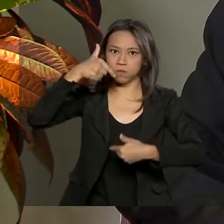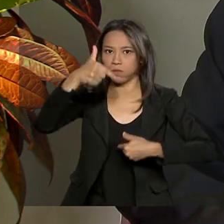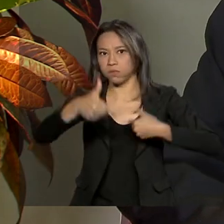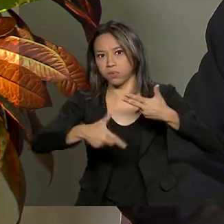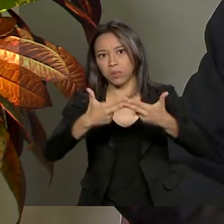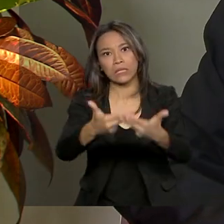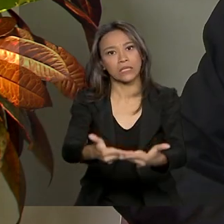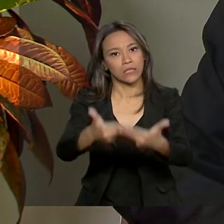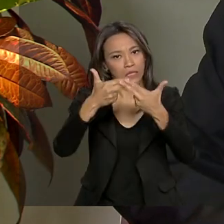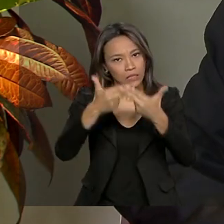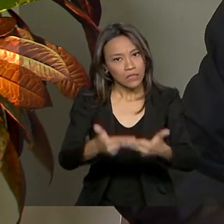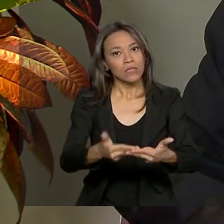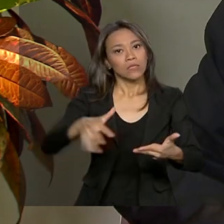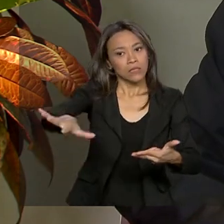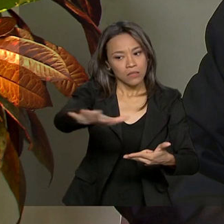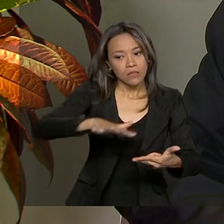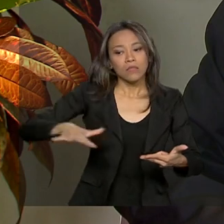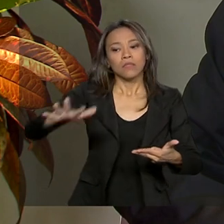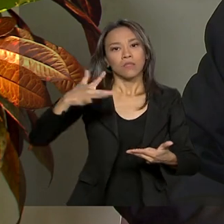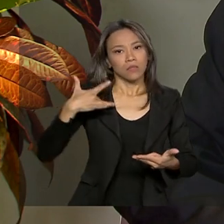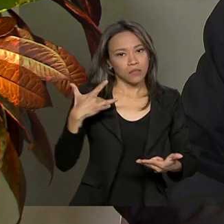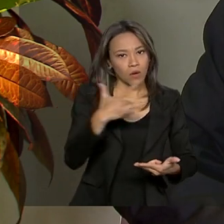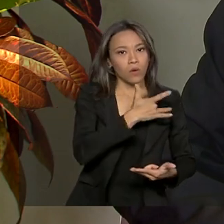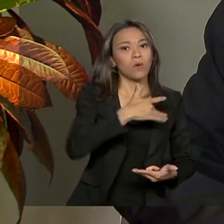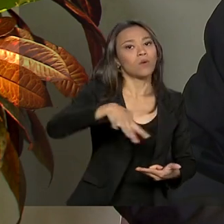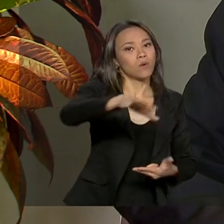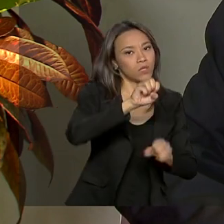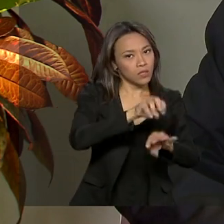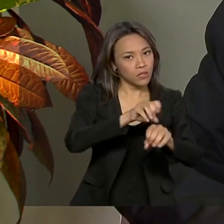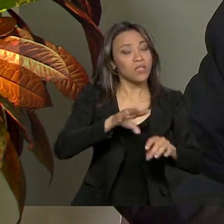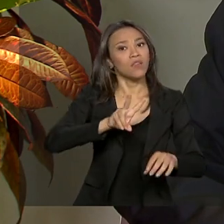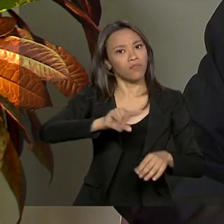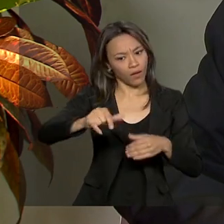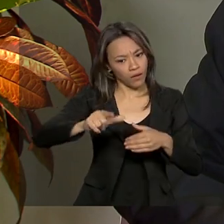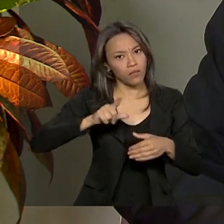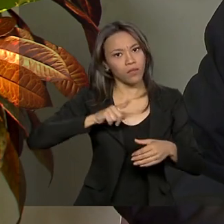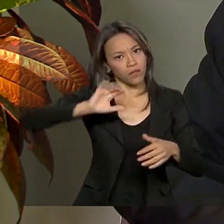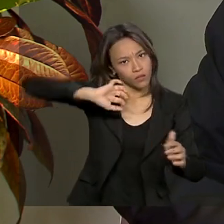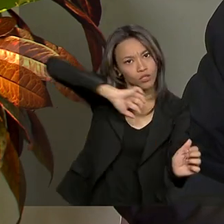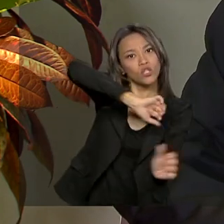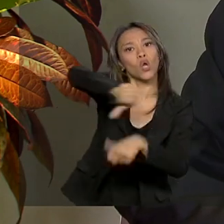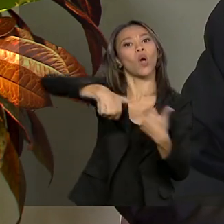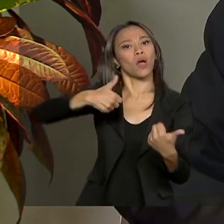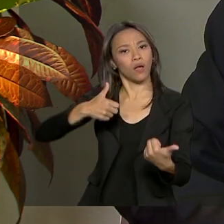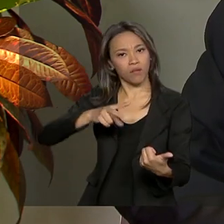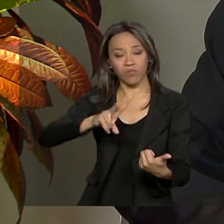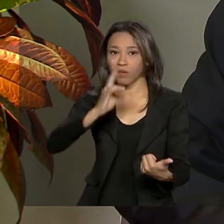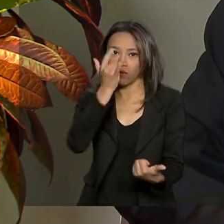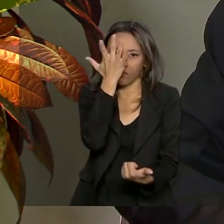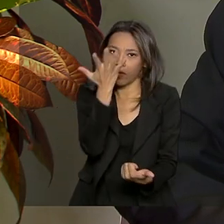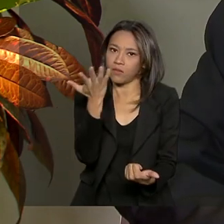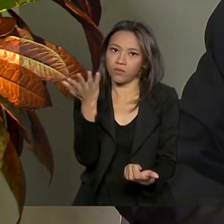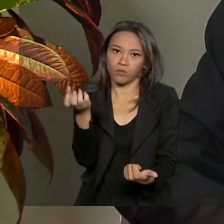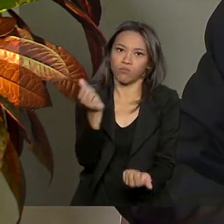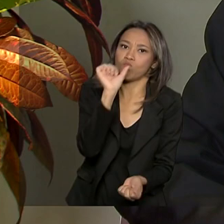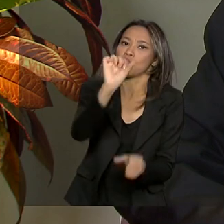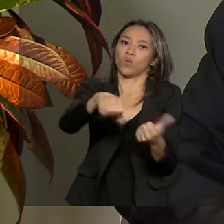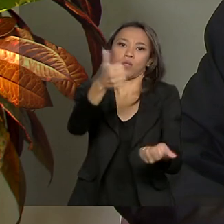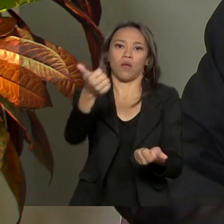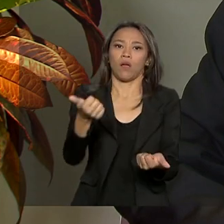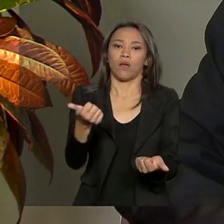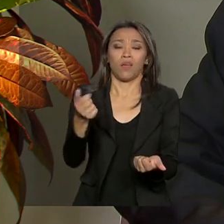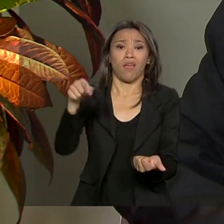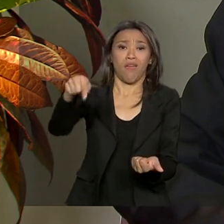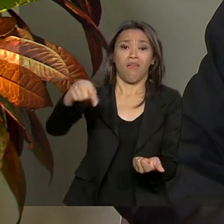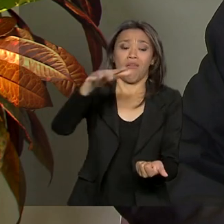E vai ter muita troca de gente aí, porque a renovação nessa área não é fácil. São áreas que